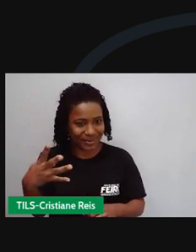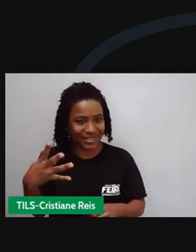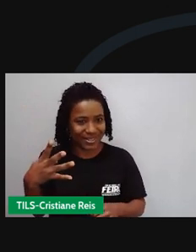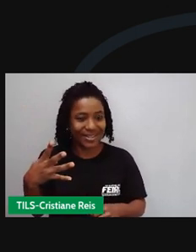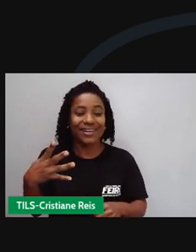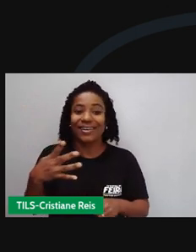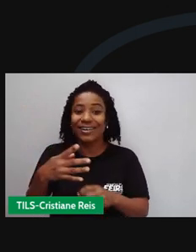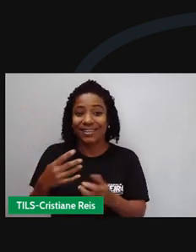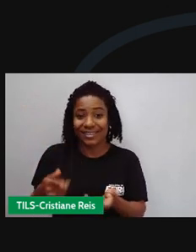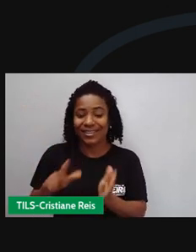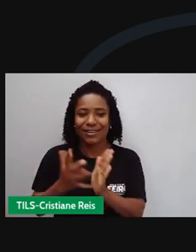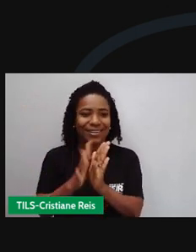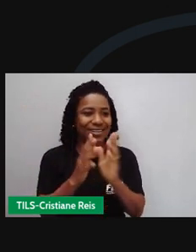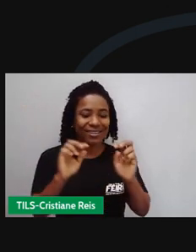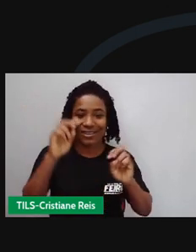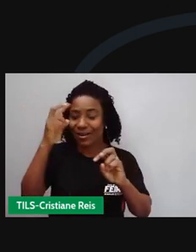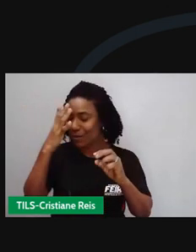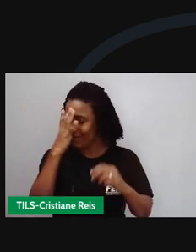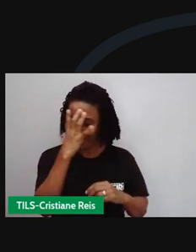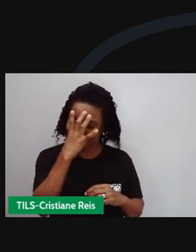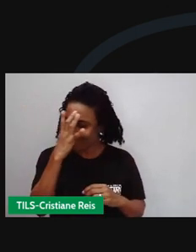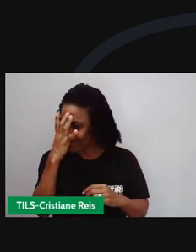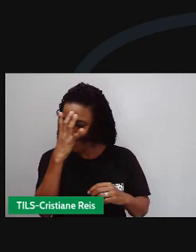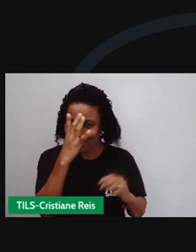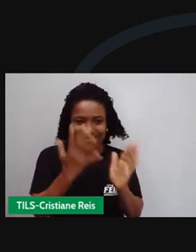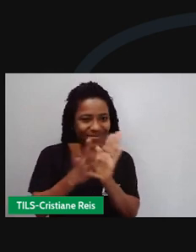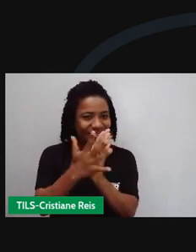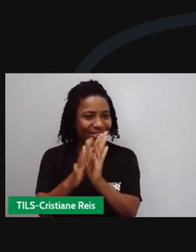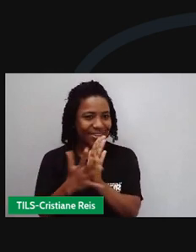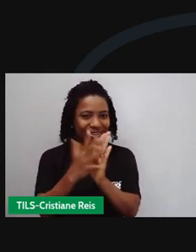de Porto Alegre Imperadores do Samba.